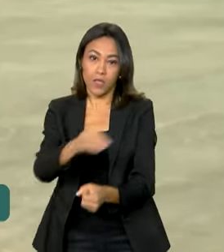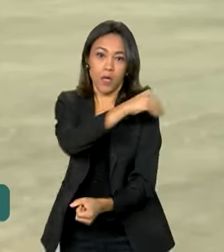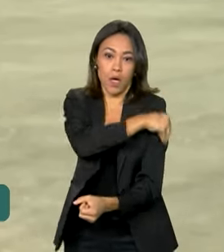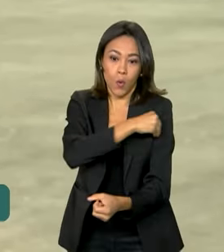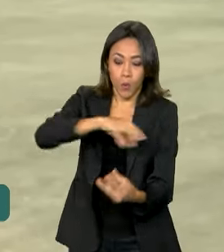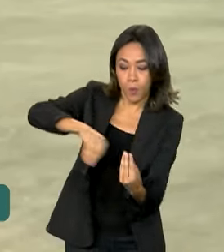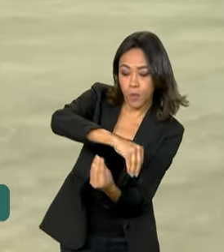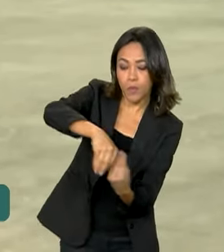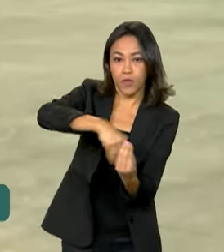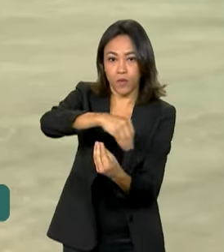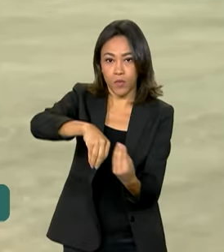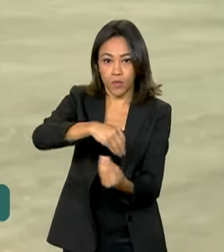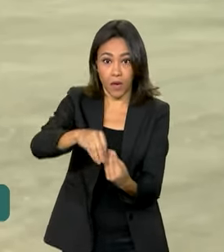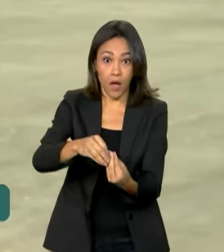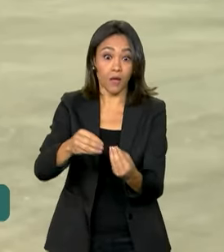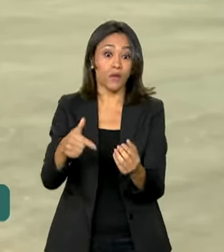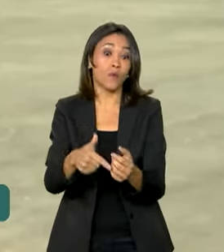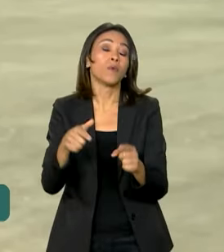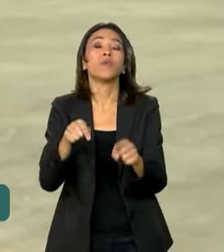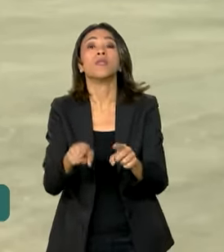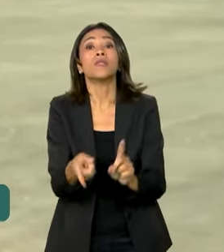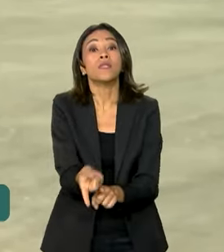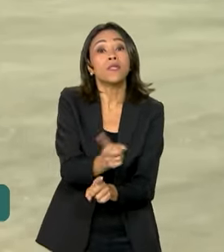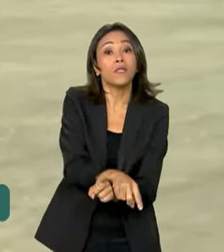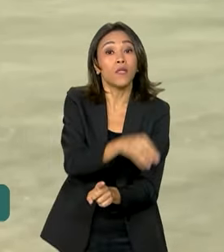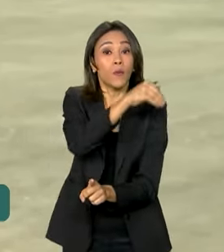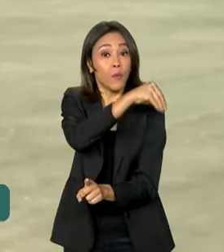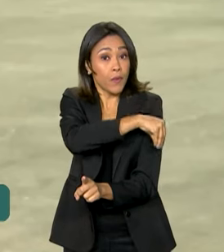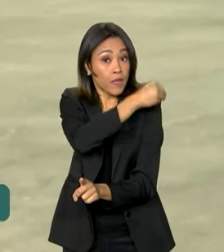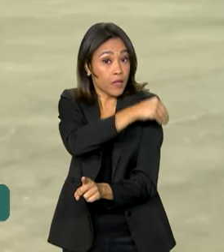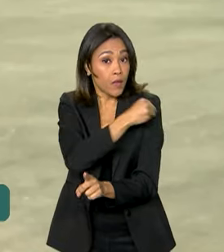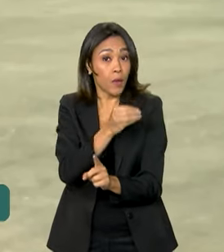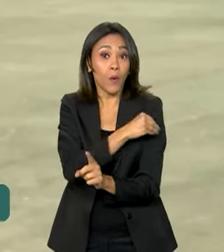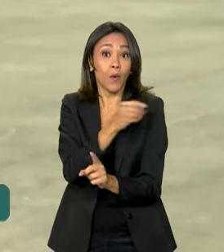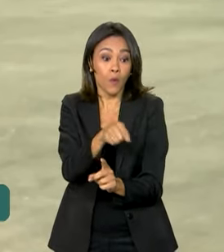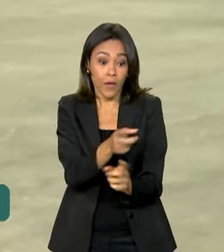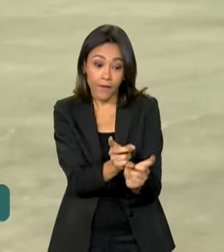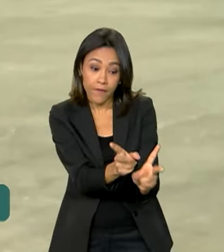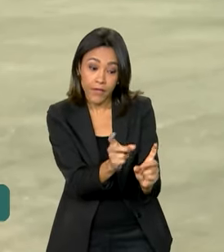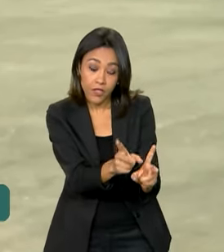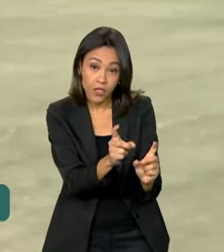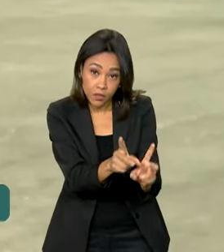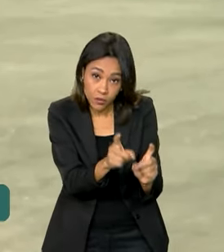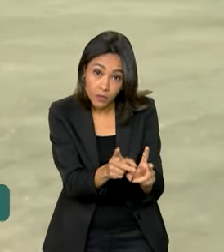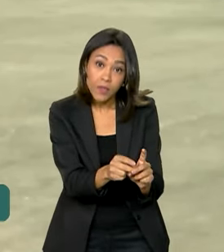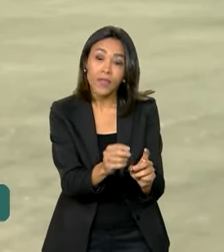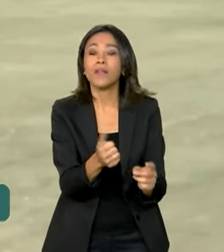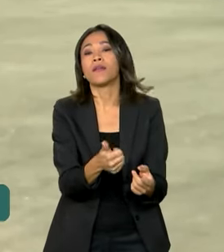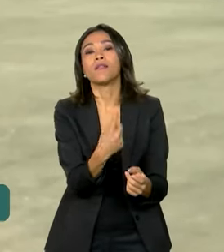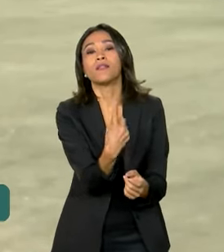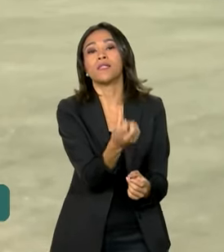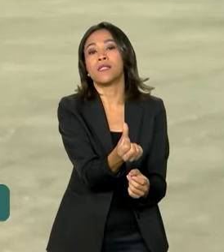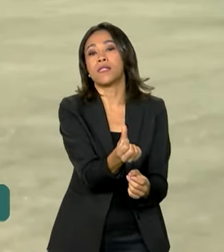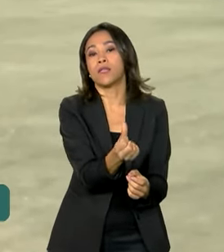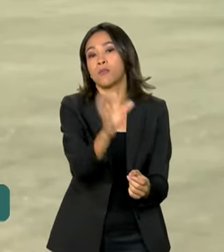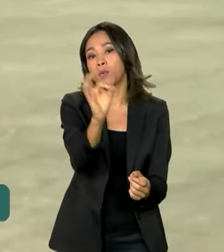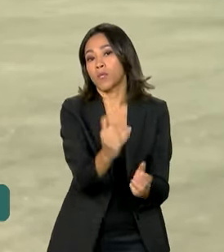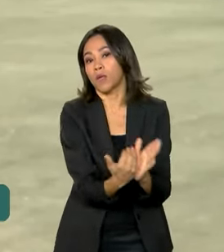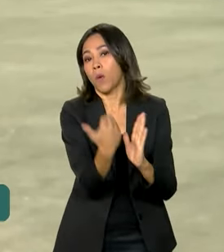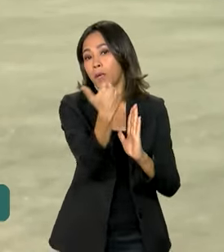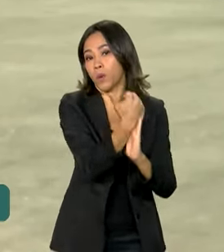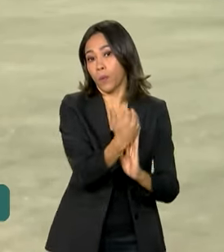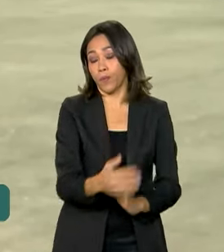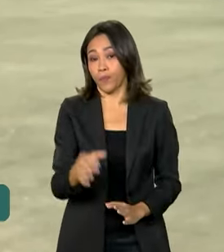relação a 2022. E o etanol hidratado, vendido na bomba, cresceu 16%. A região sudeste